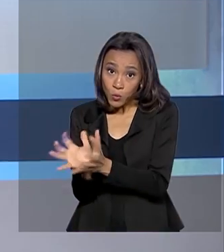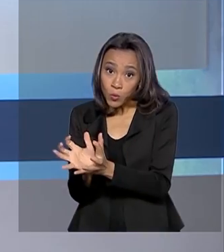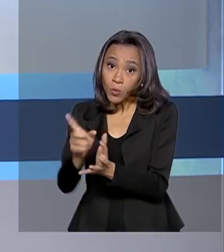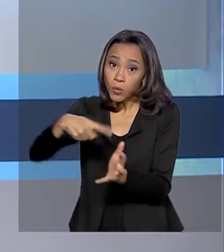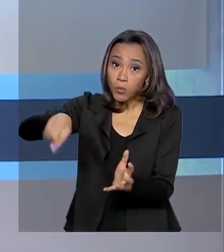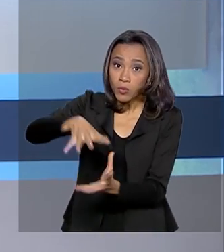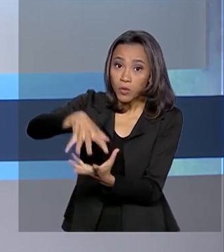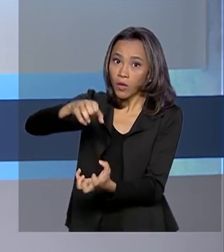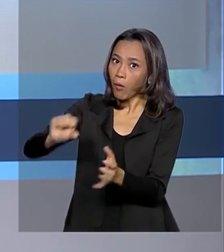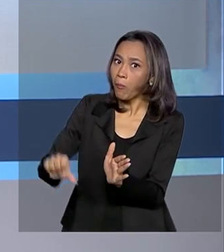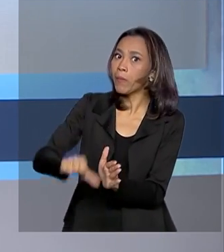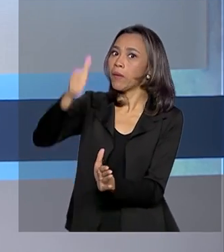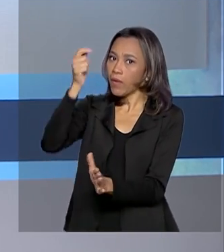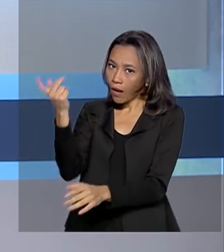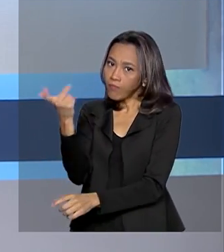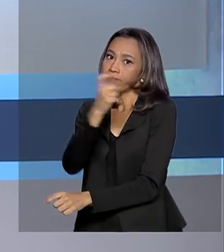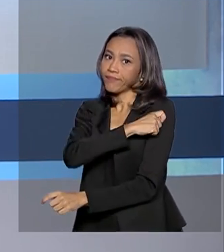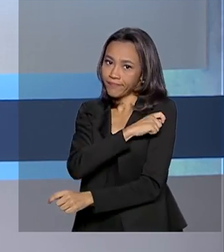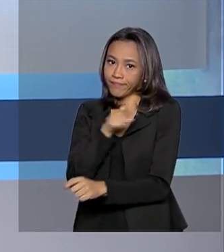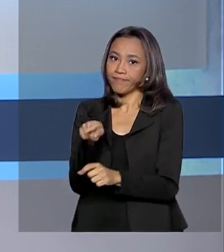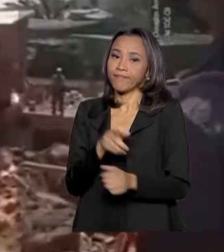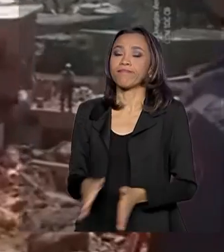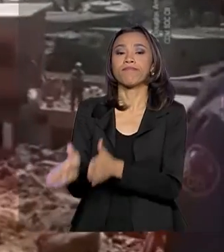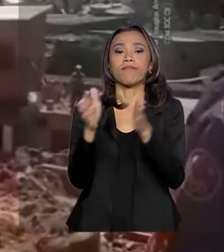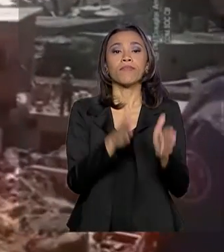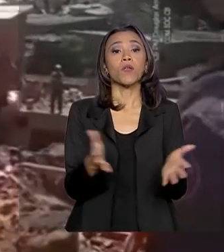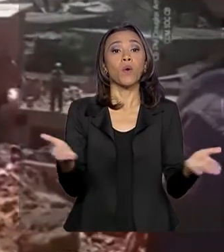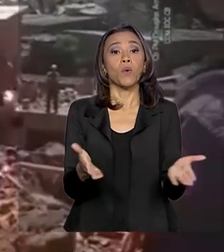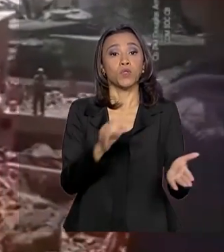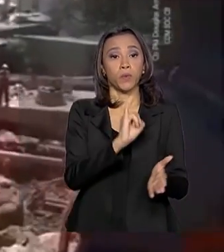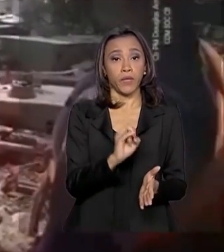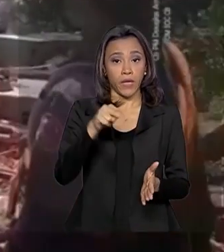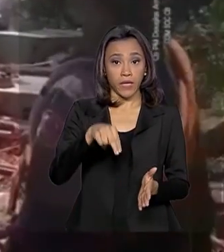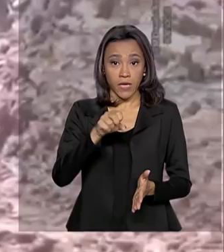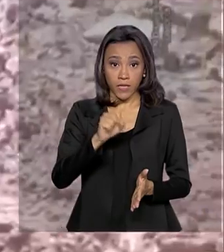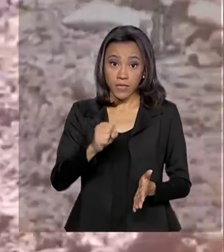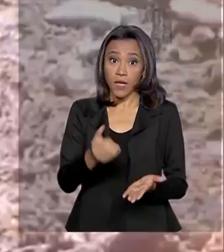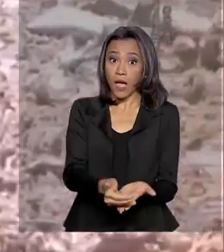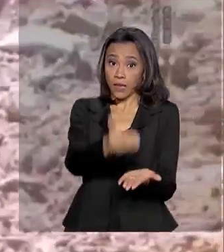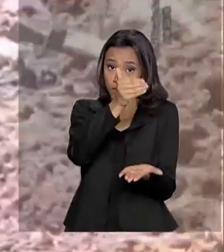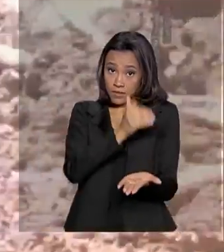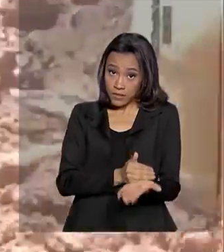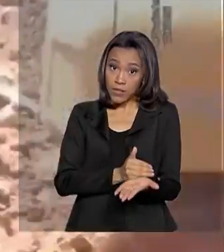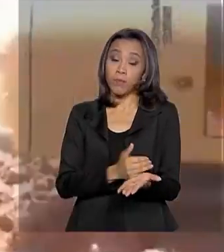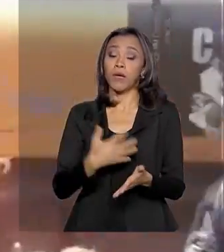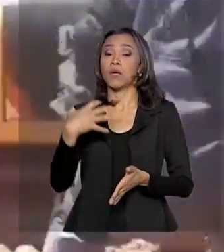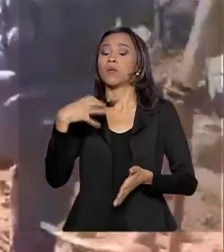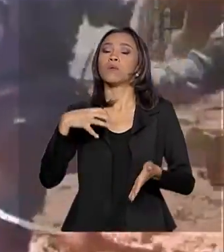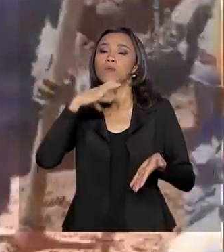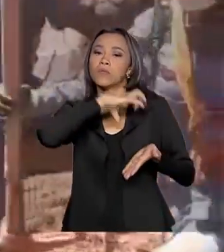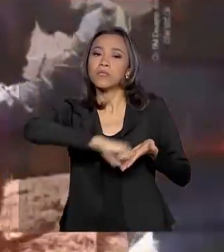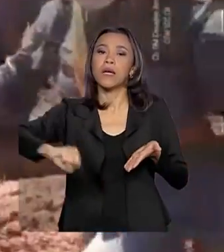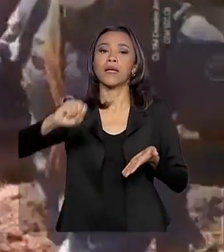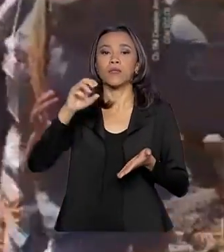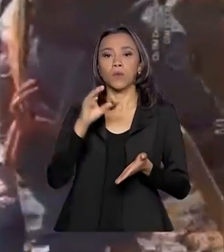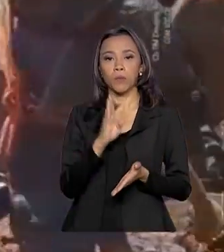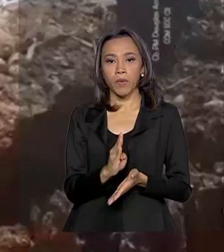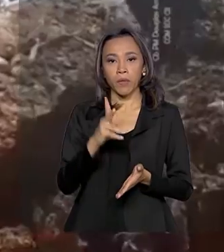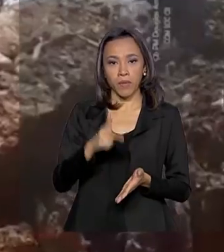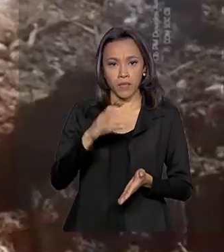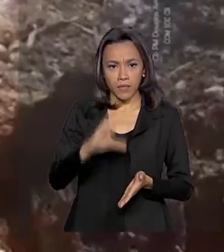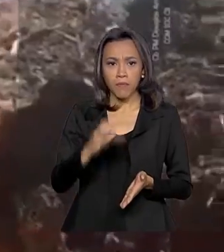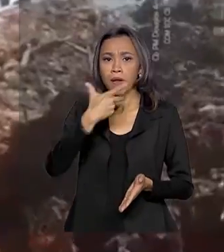vacina. E veja também, a partir de hoje, o GNSS libera saque antecipado do BPC para moradores do Guarujá